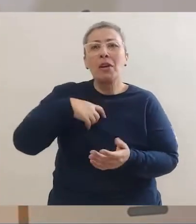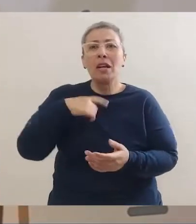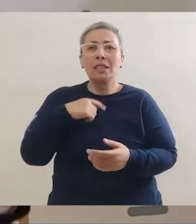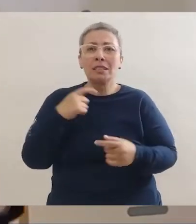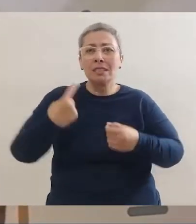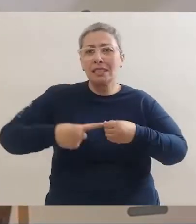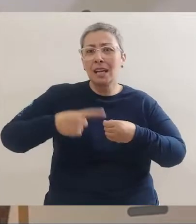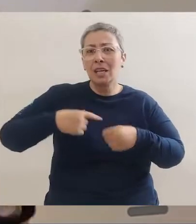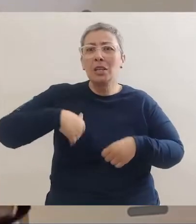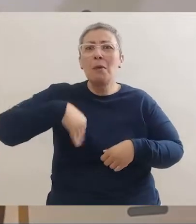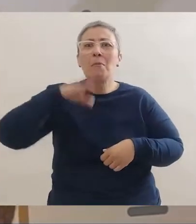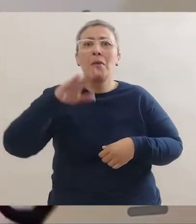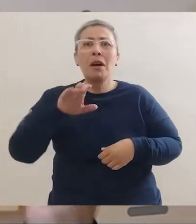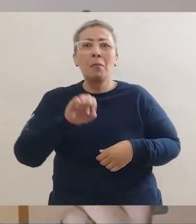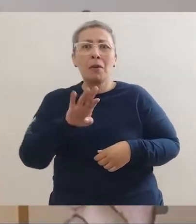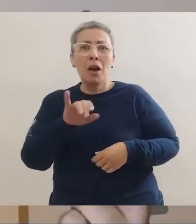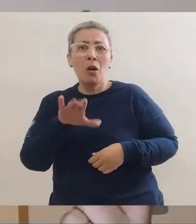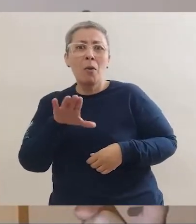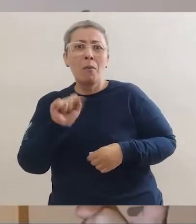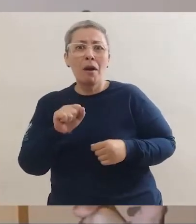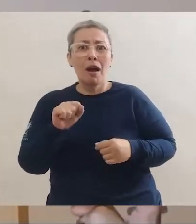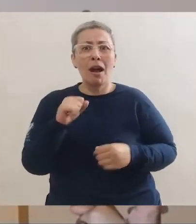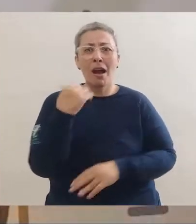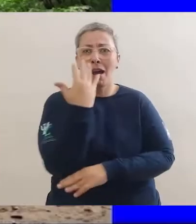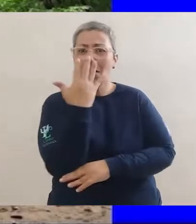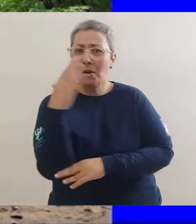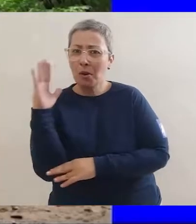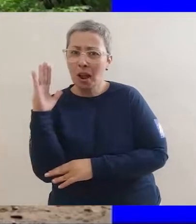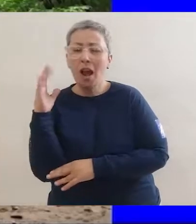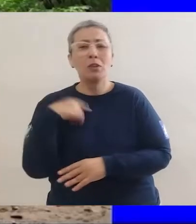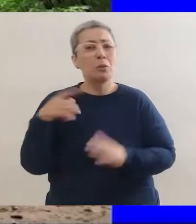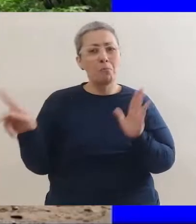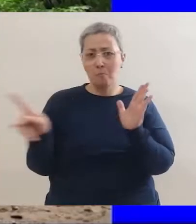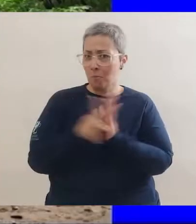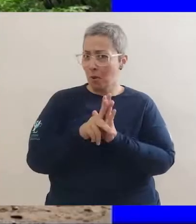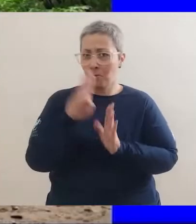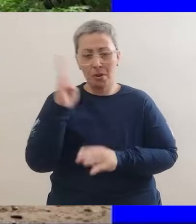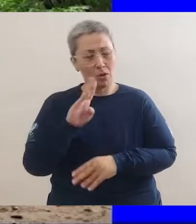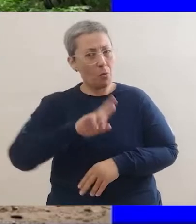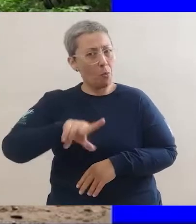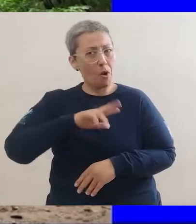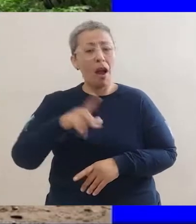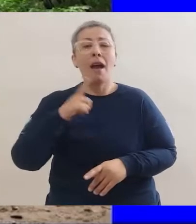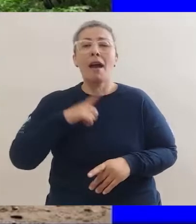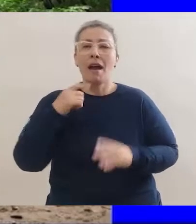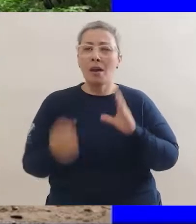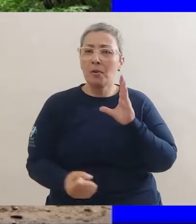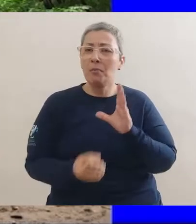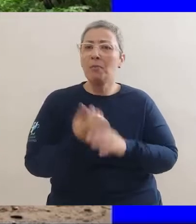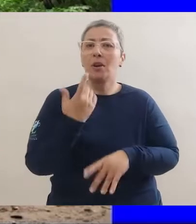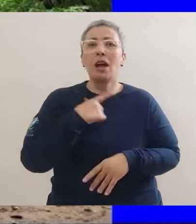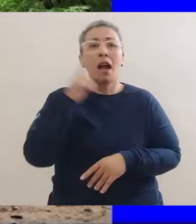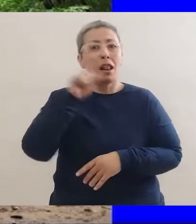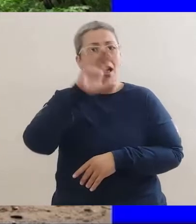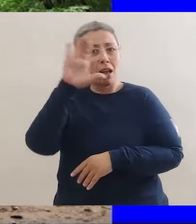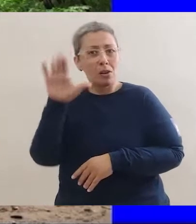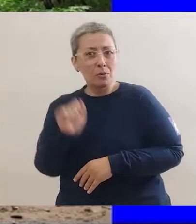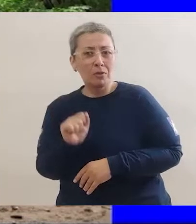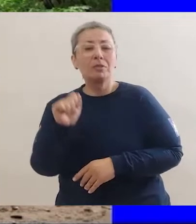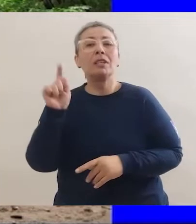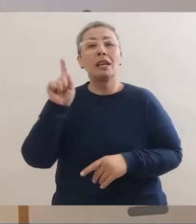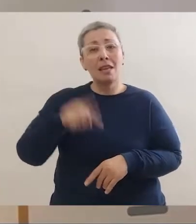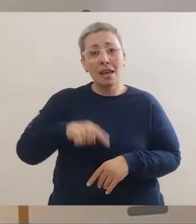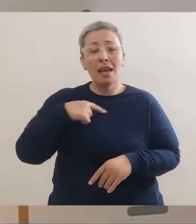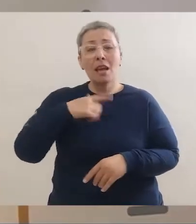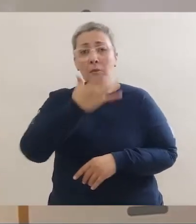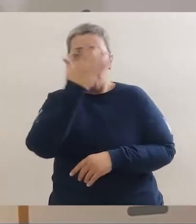é a cidade do Brasil que mais tem baobás? O baobá não é uma árvore nativa do Brasil, ela é originária lá